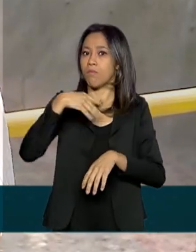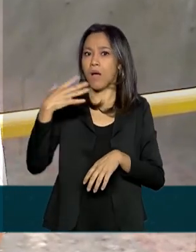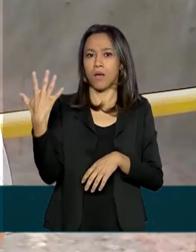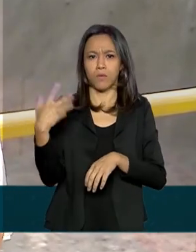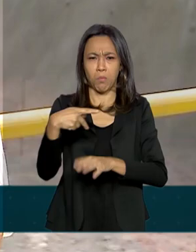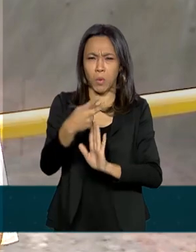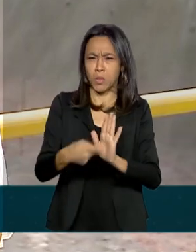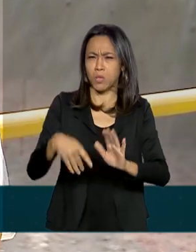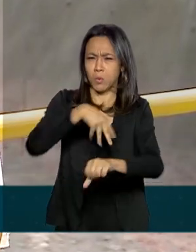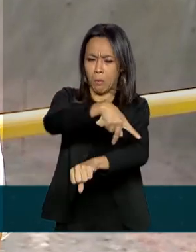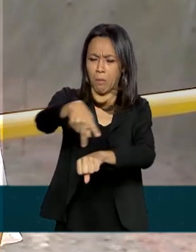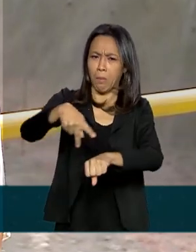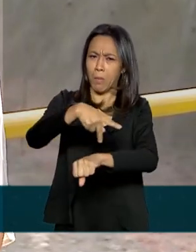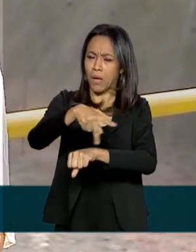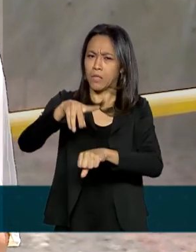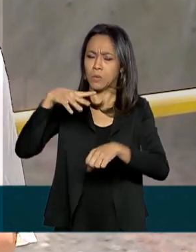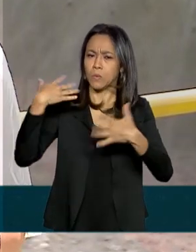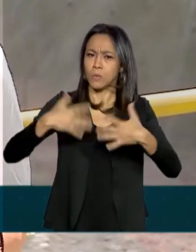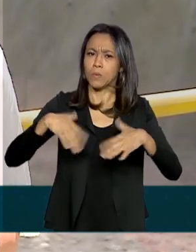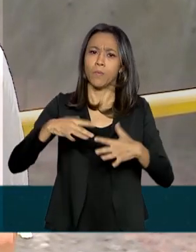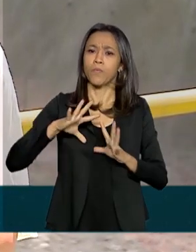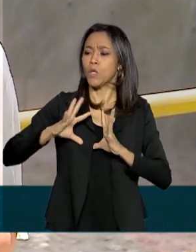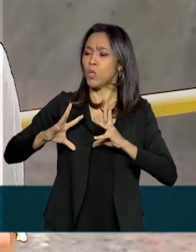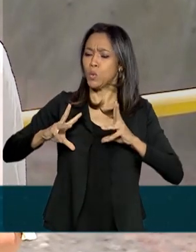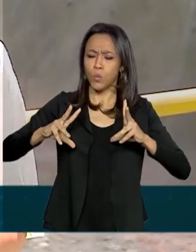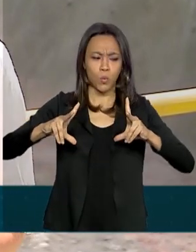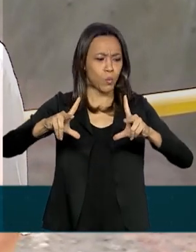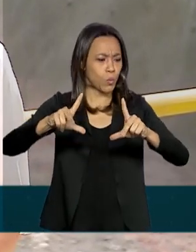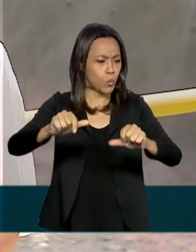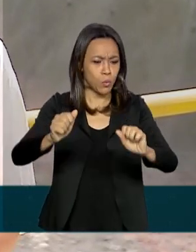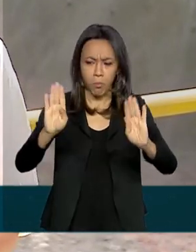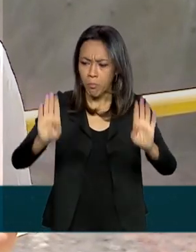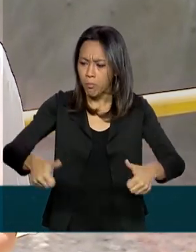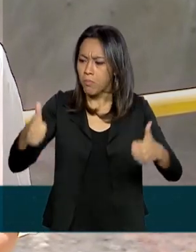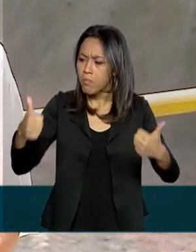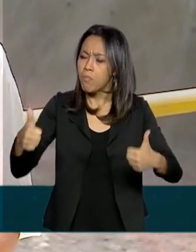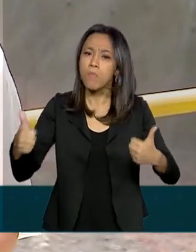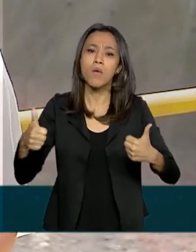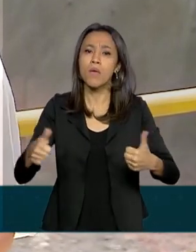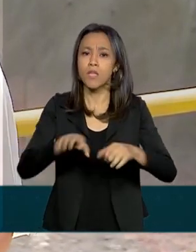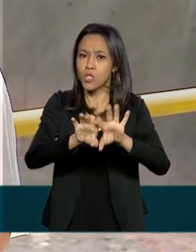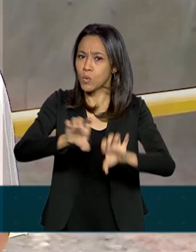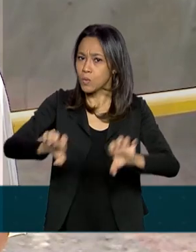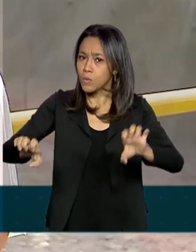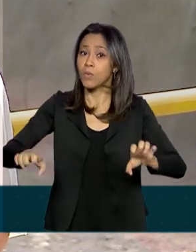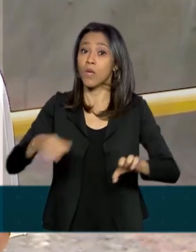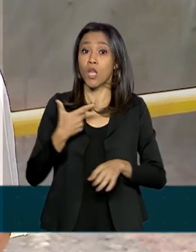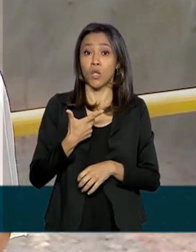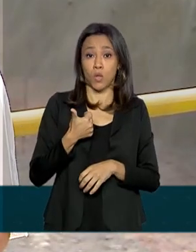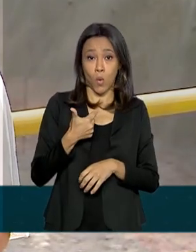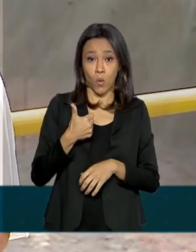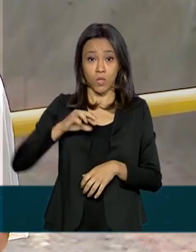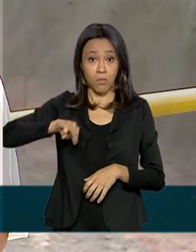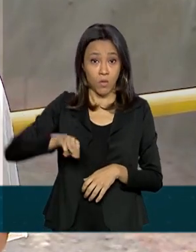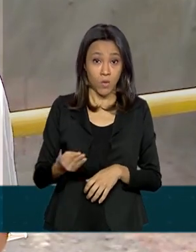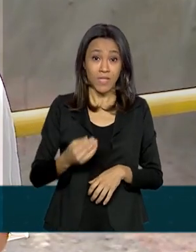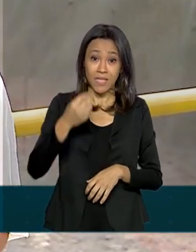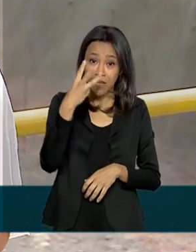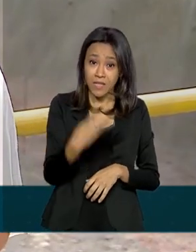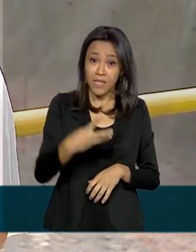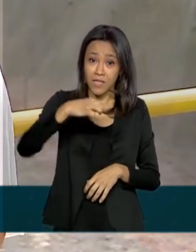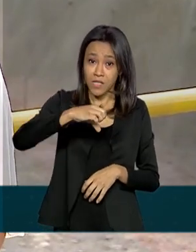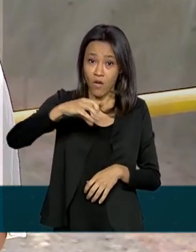Quando todos os projetos complementares e todas as estruturas estiverem funcionando, cerca de 12 milhões de pessoas de 390